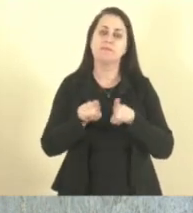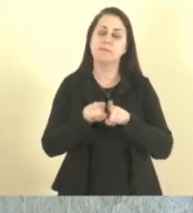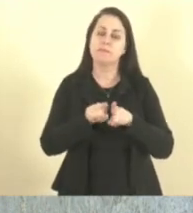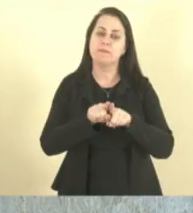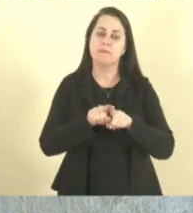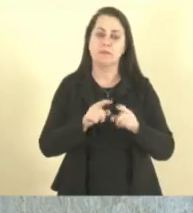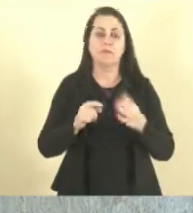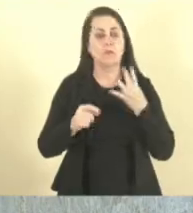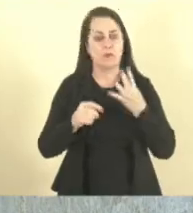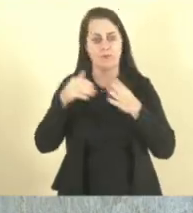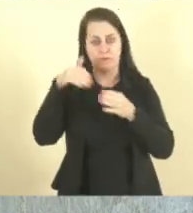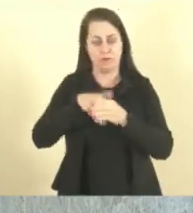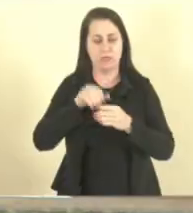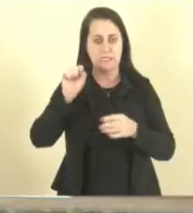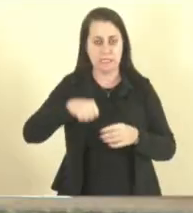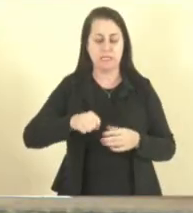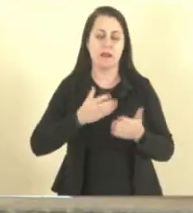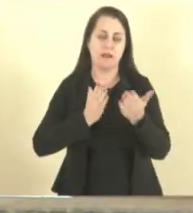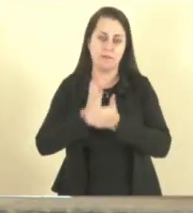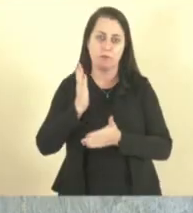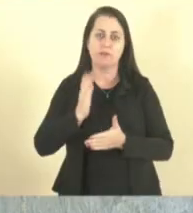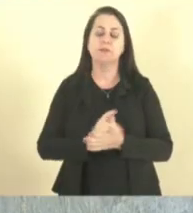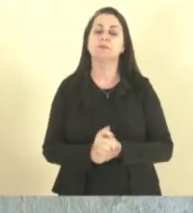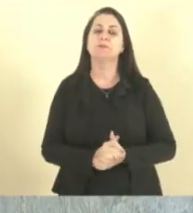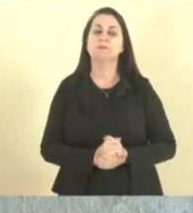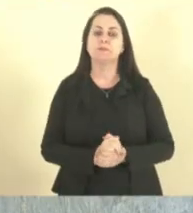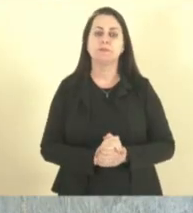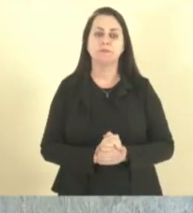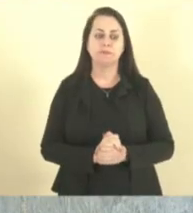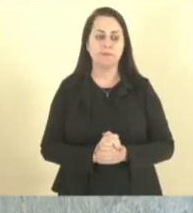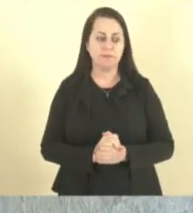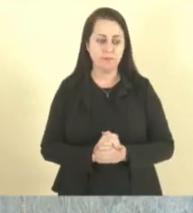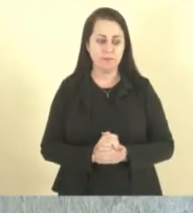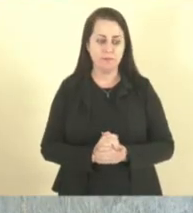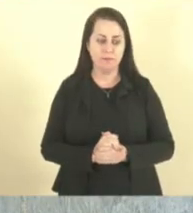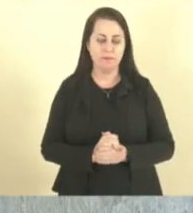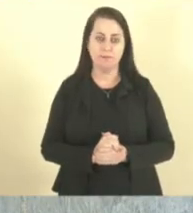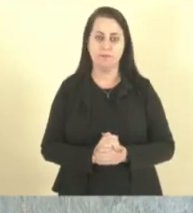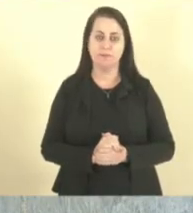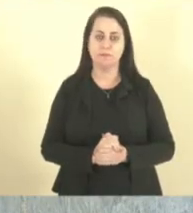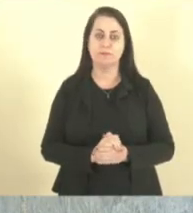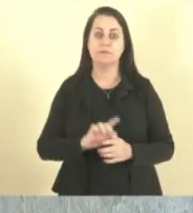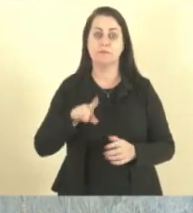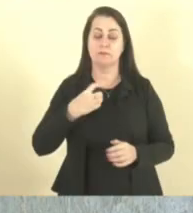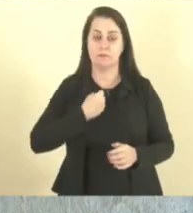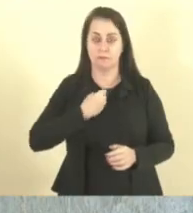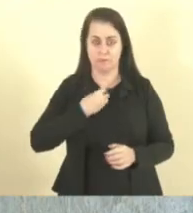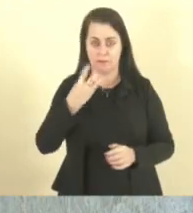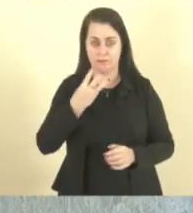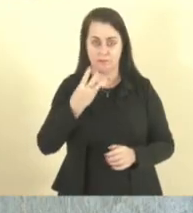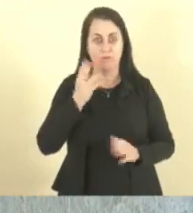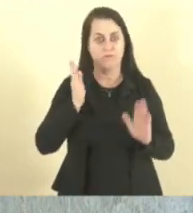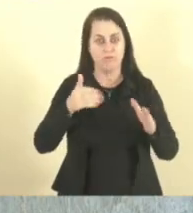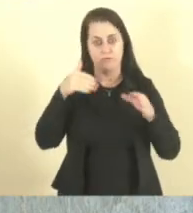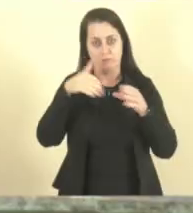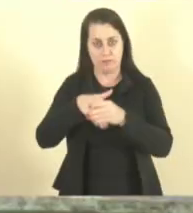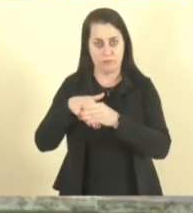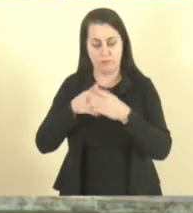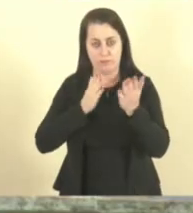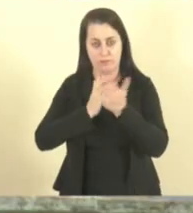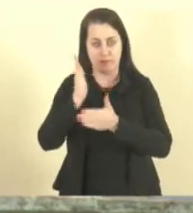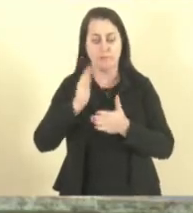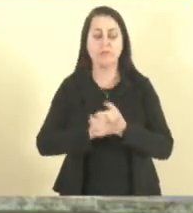acompanho. Quatro votos, sim, nem ou não, aprovado na Comissão de Constituição e Justiça. O item 3 já foi votado e aprovado.